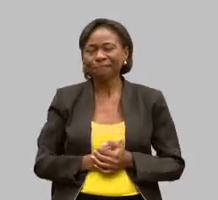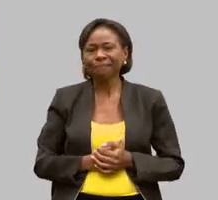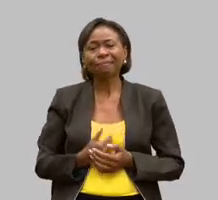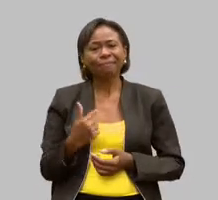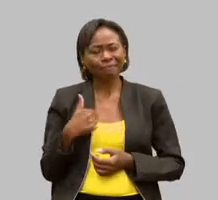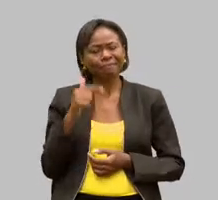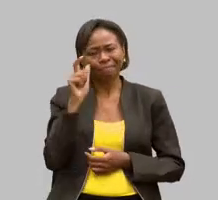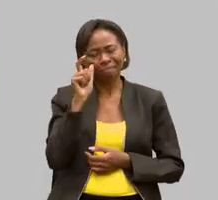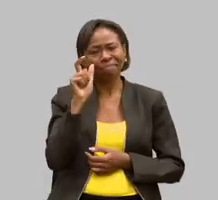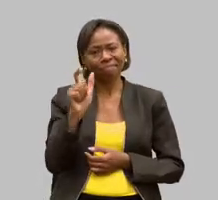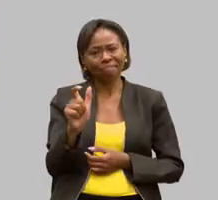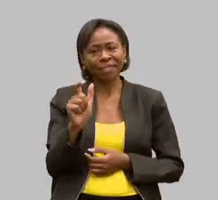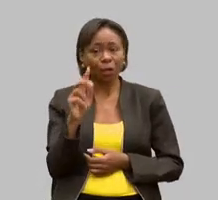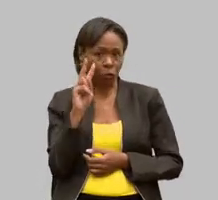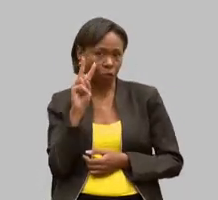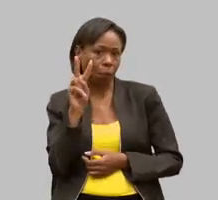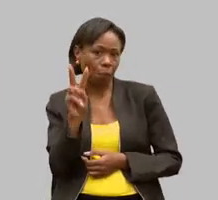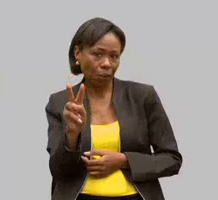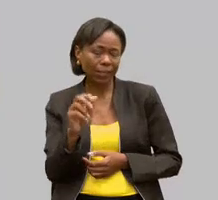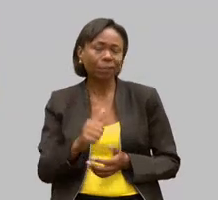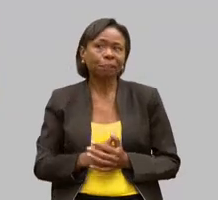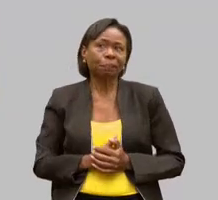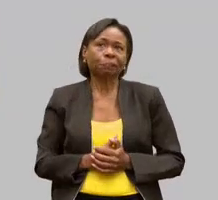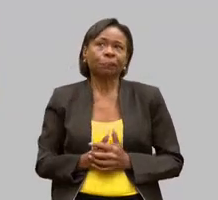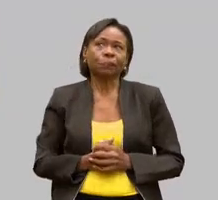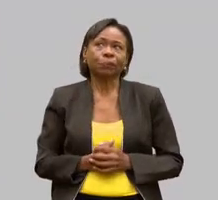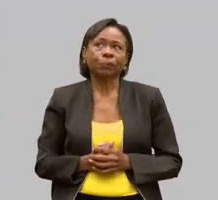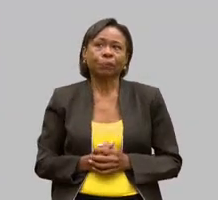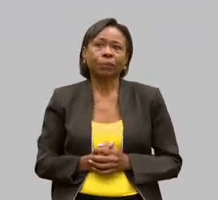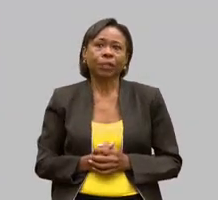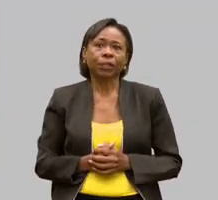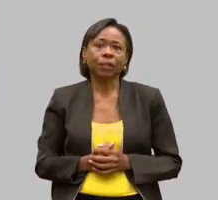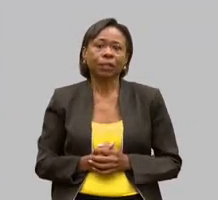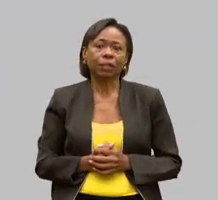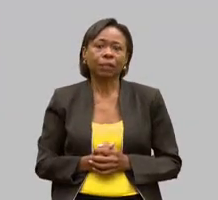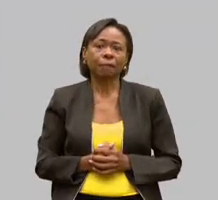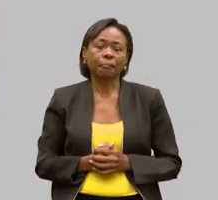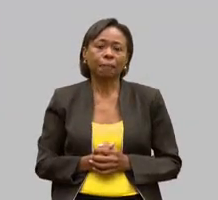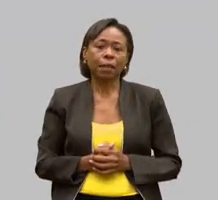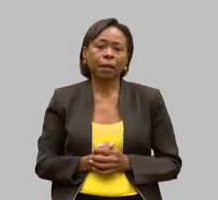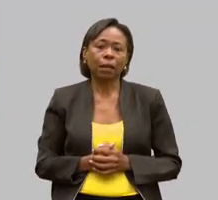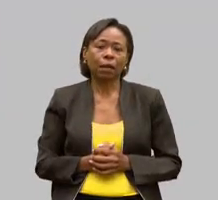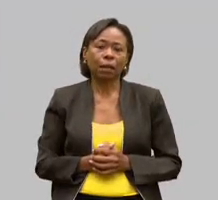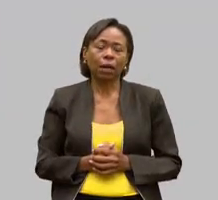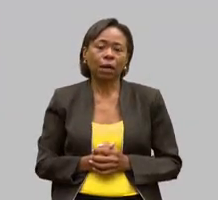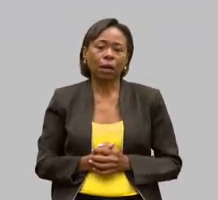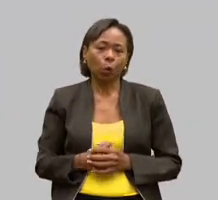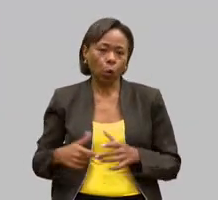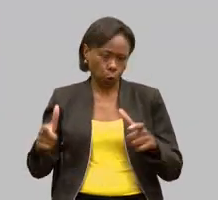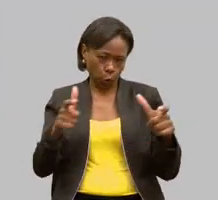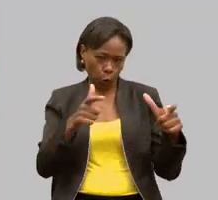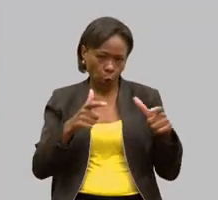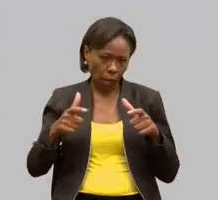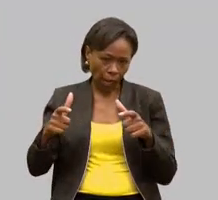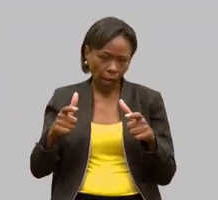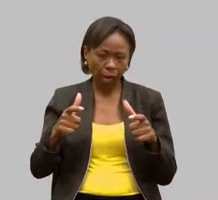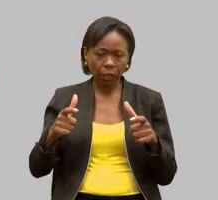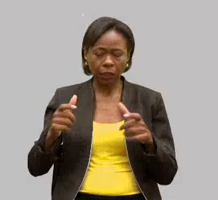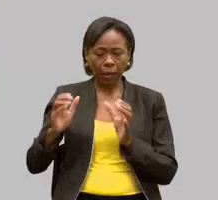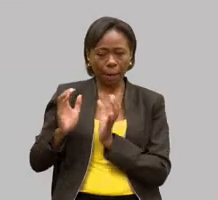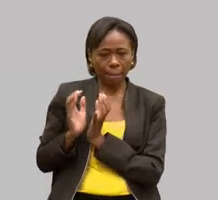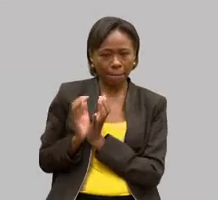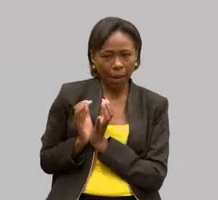quando eu vejo Vilma falar é que as APAIs assim como o Senza atravessaram vários